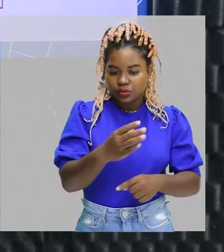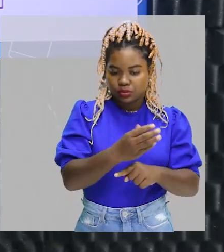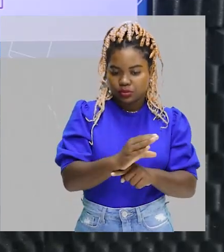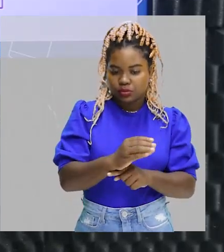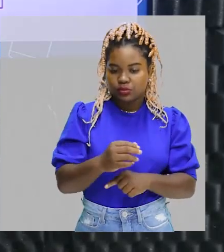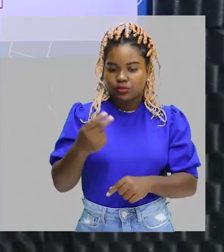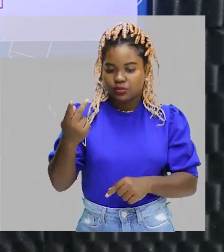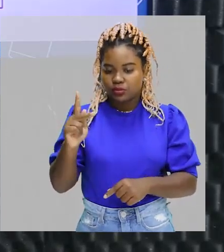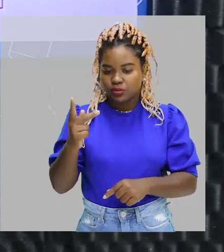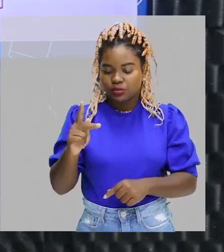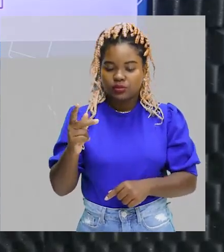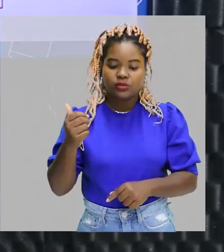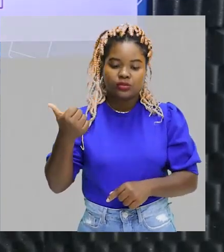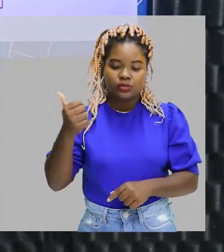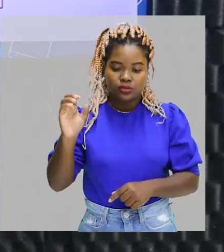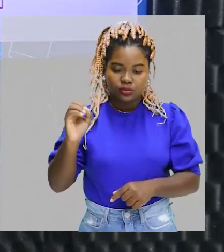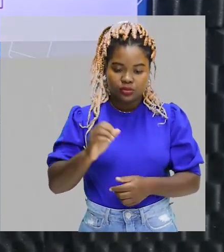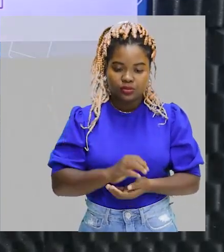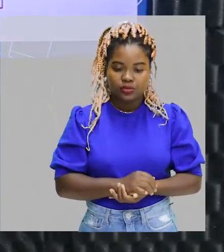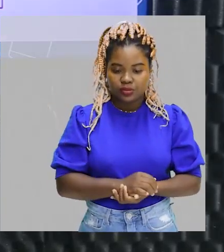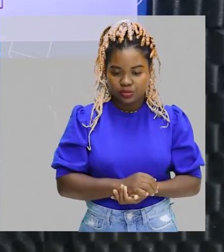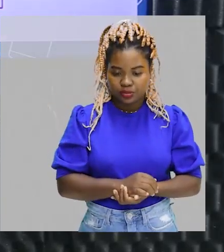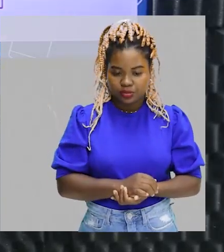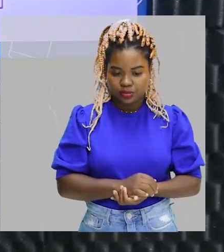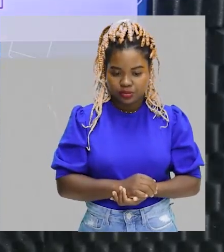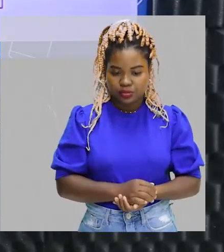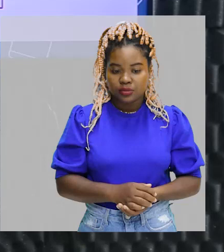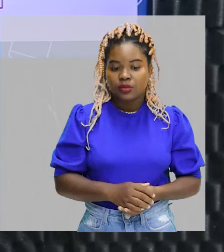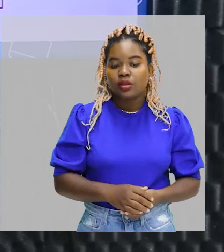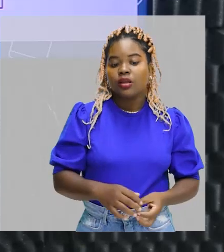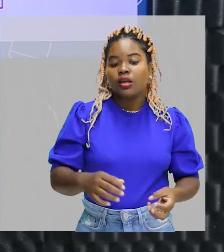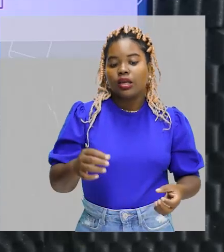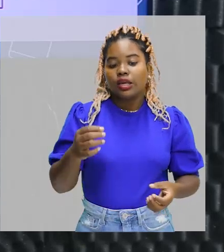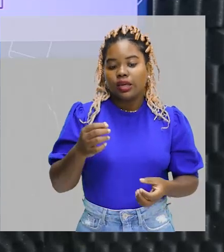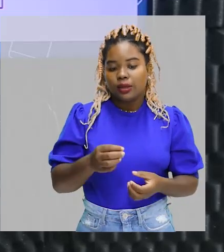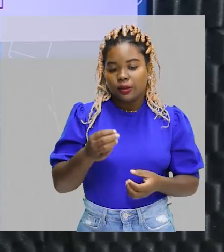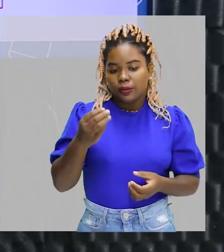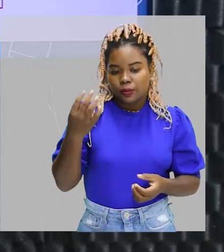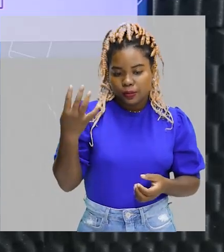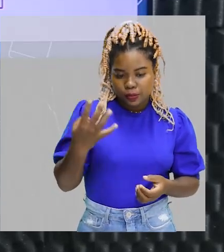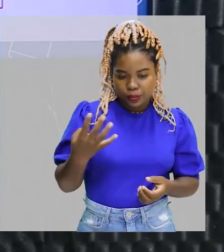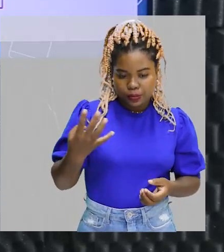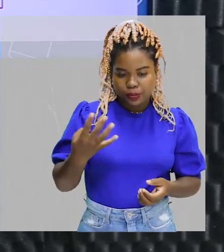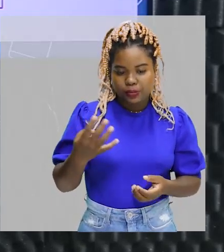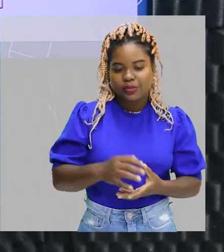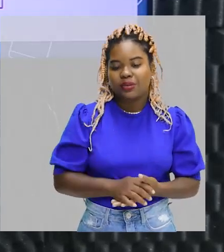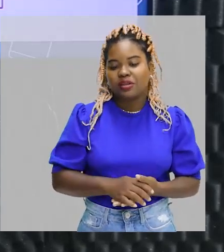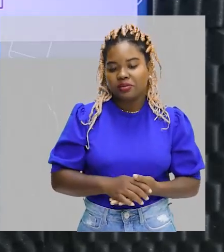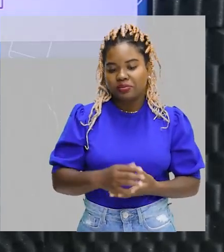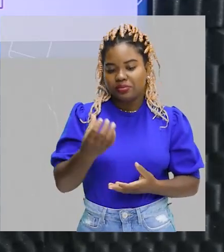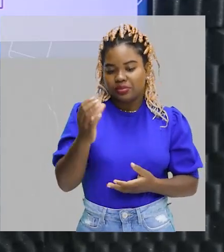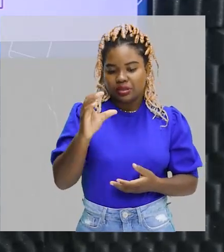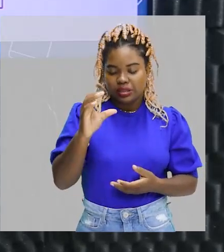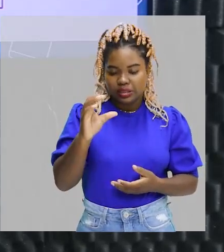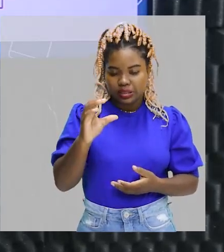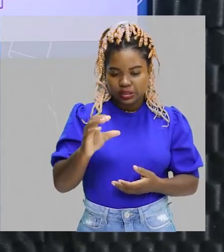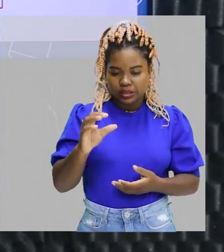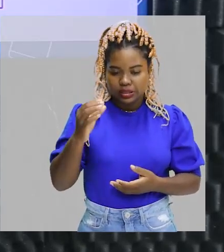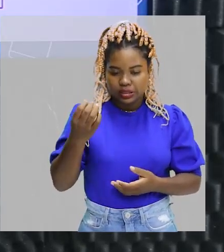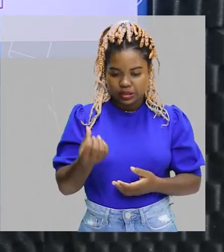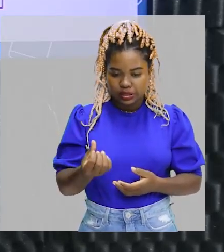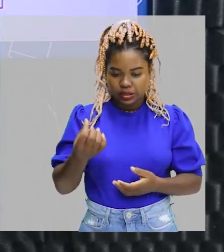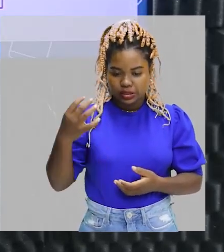carbonos, dez hidrogênios. O hexano, C₂H₄₄, são seis átomos de